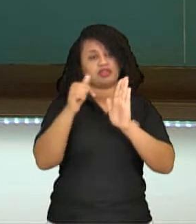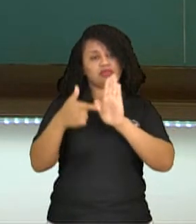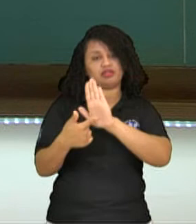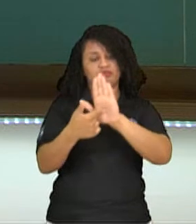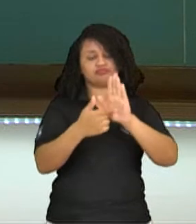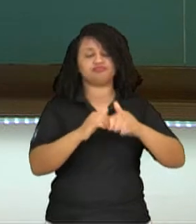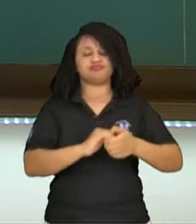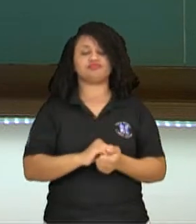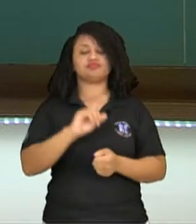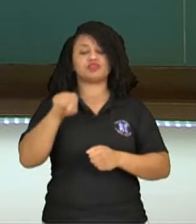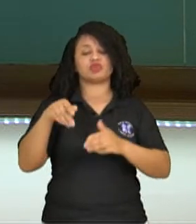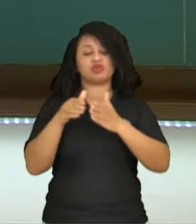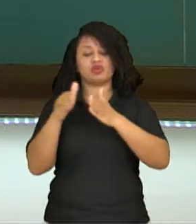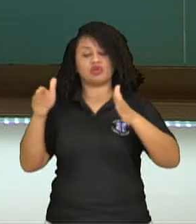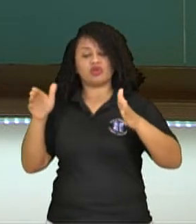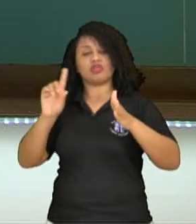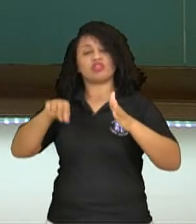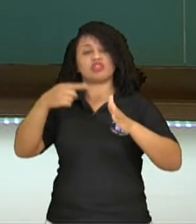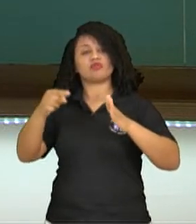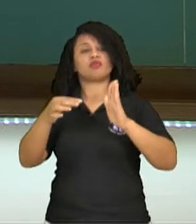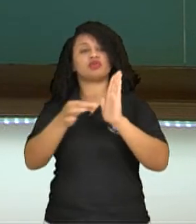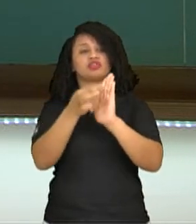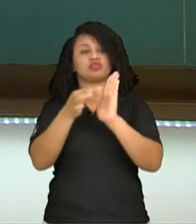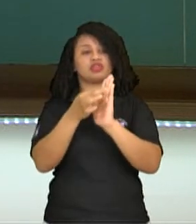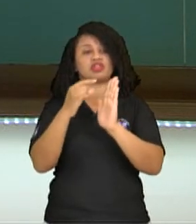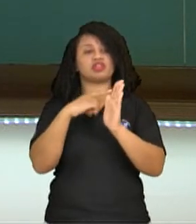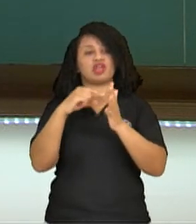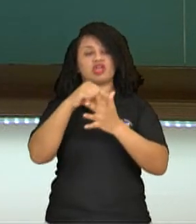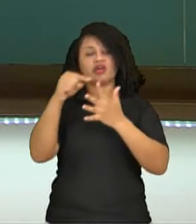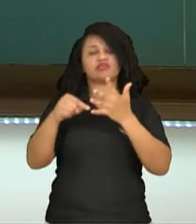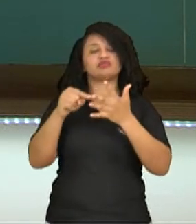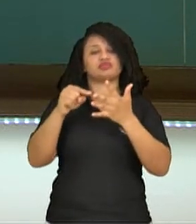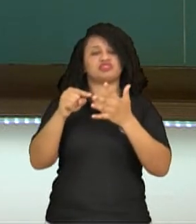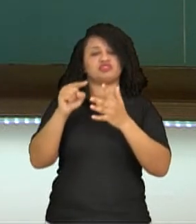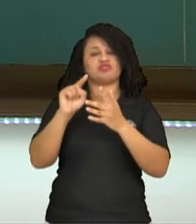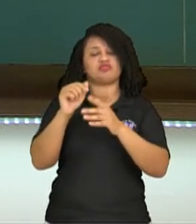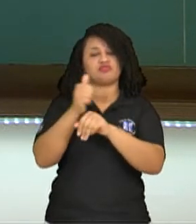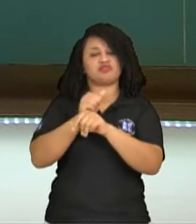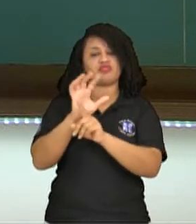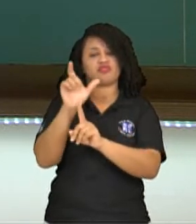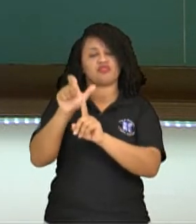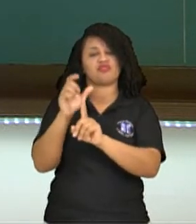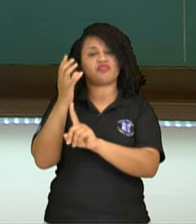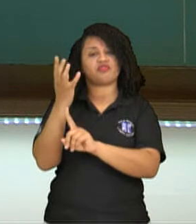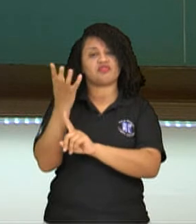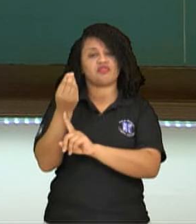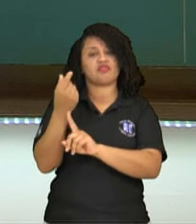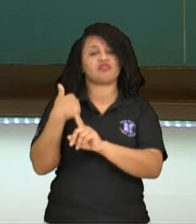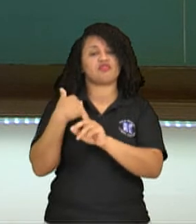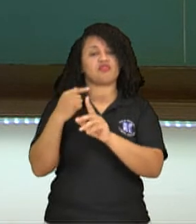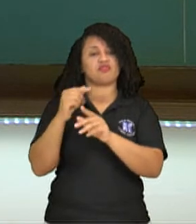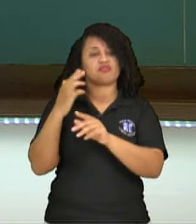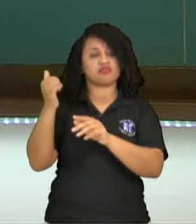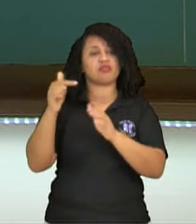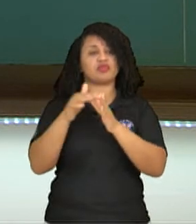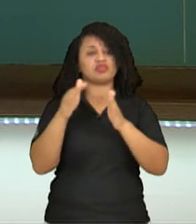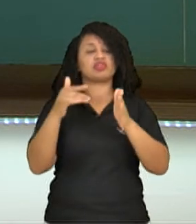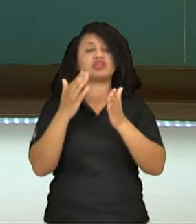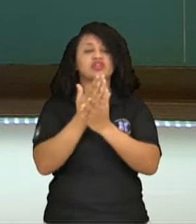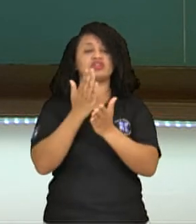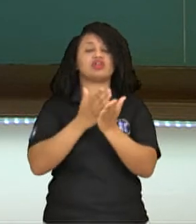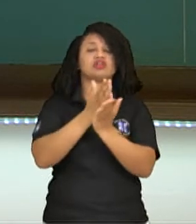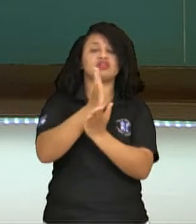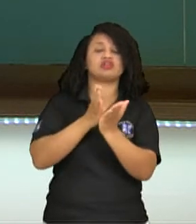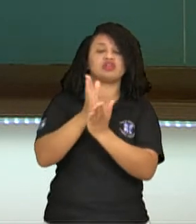exposição. E o pós-impressionista que a gente tem é o Cizane, o Gauguin, o Cerrado, o Van Gogh, que a já falou bastante, o Toulouse da Treck, que dividia o desenho formal